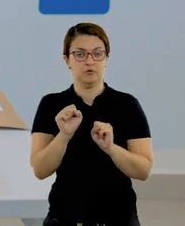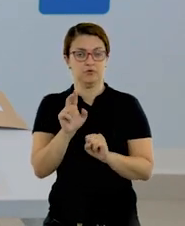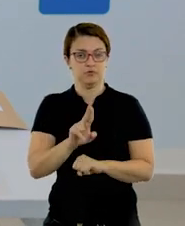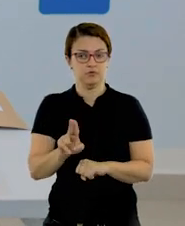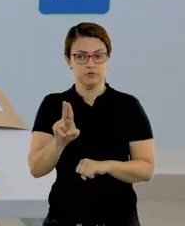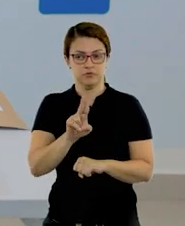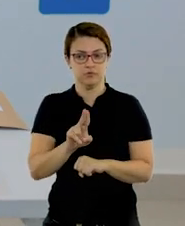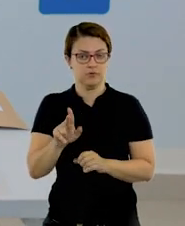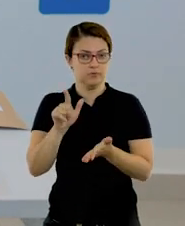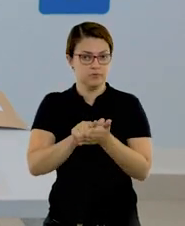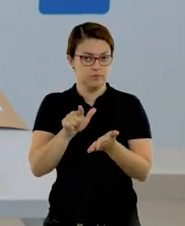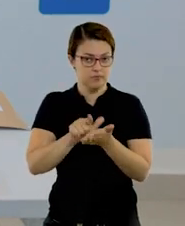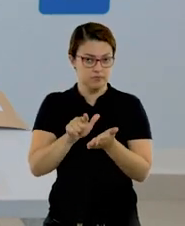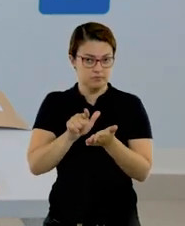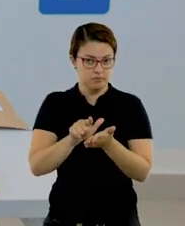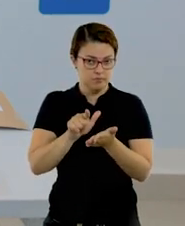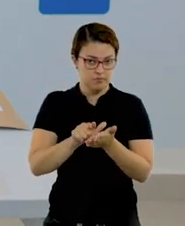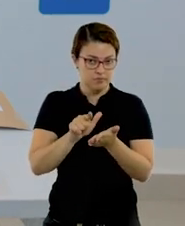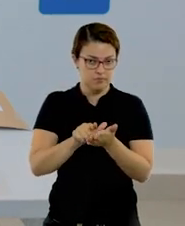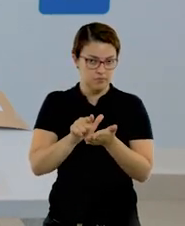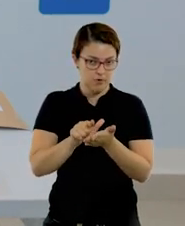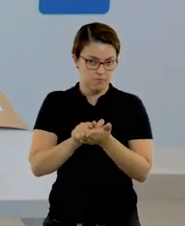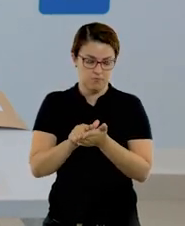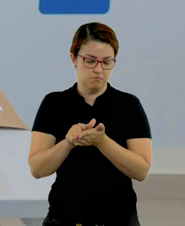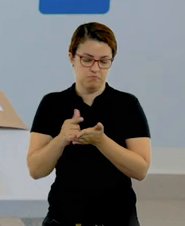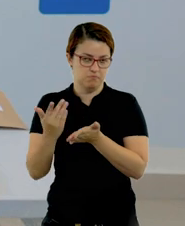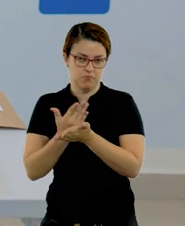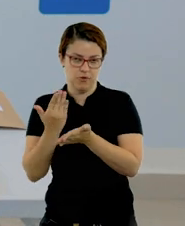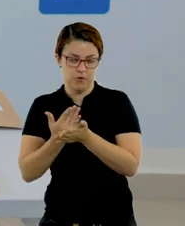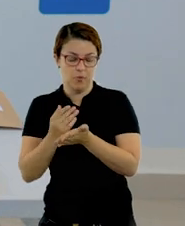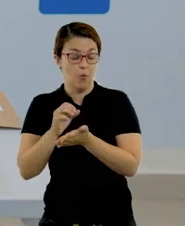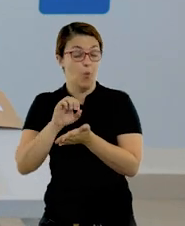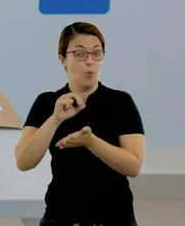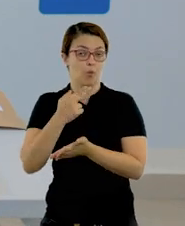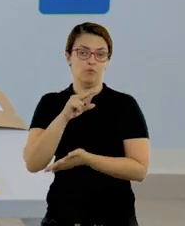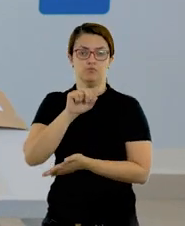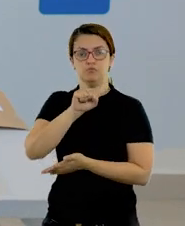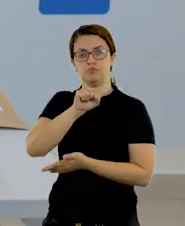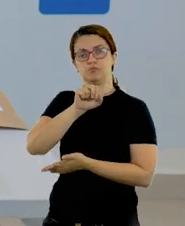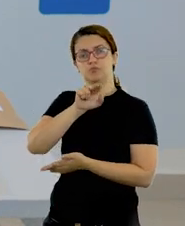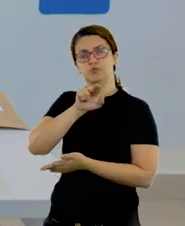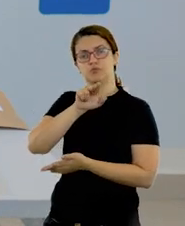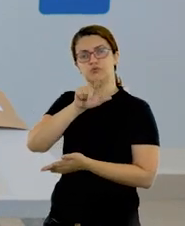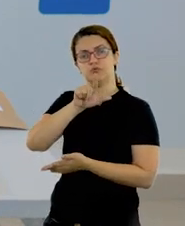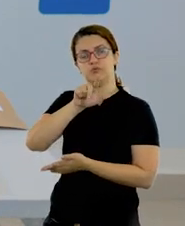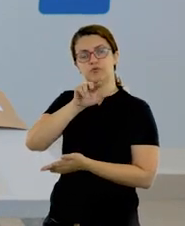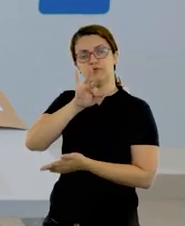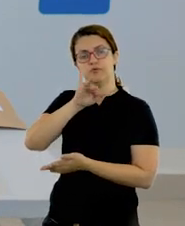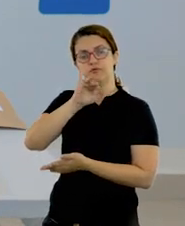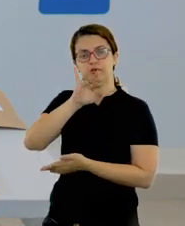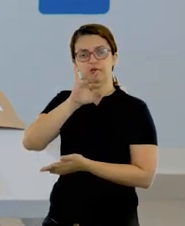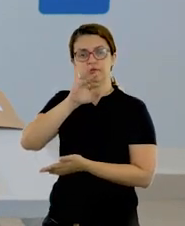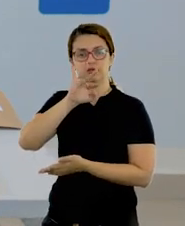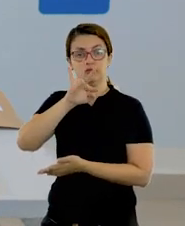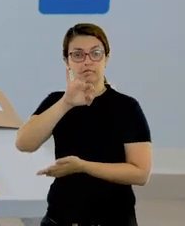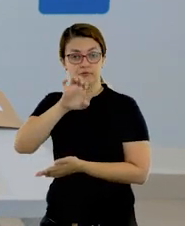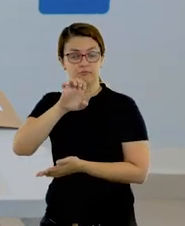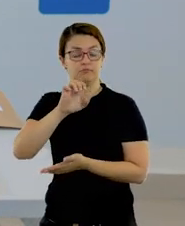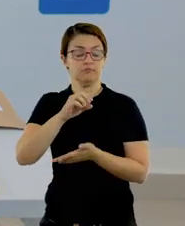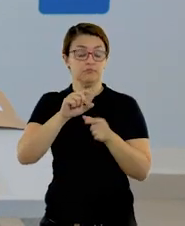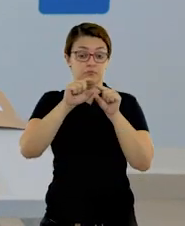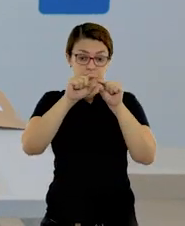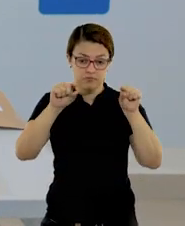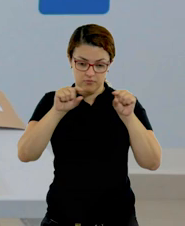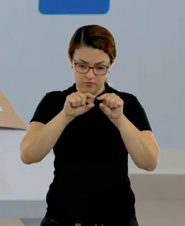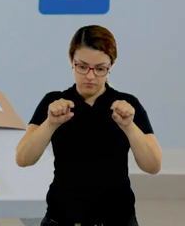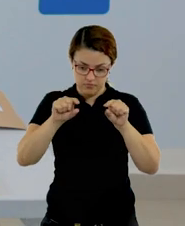sulfite ou uma folha de caderno e recortar tirinhas e